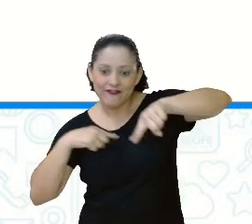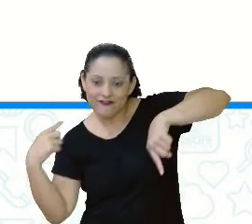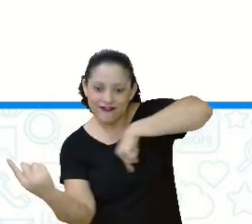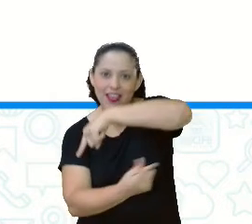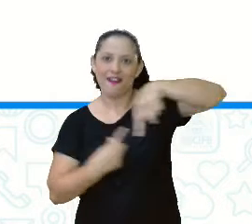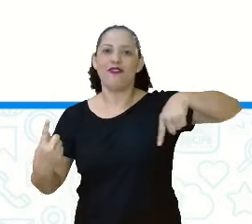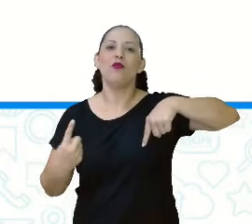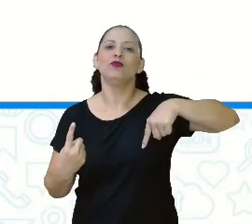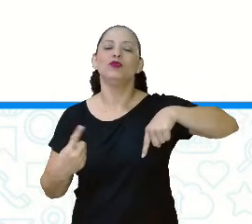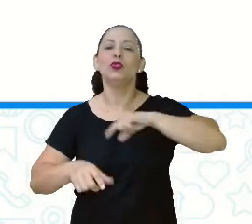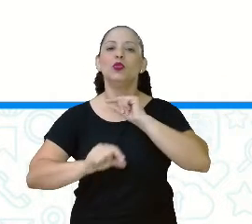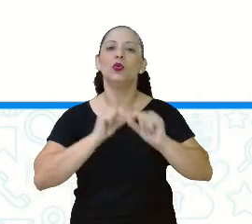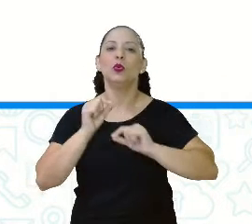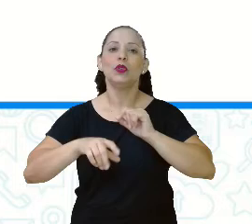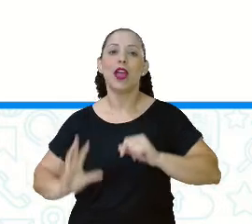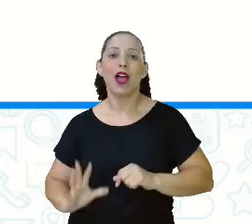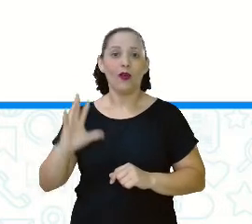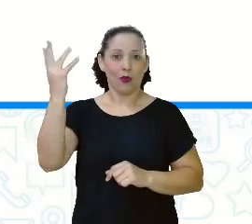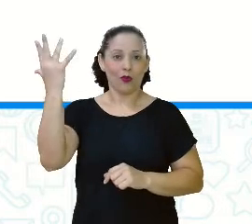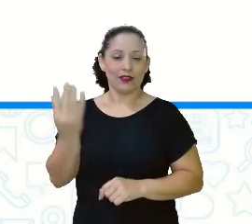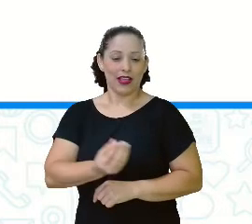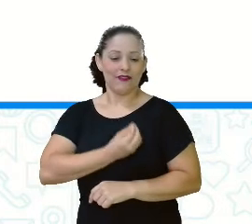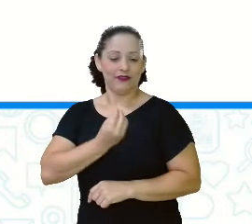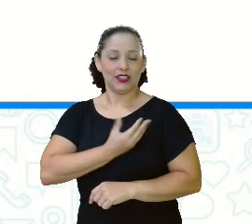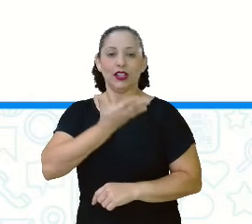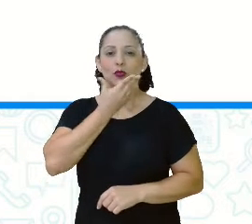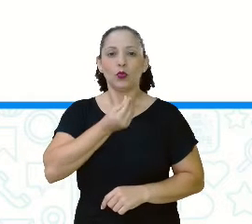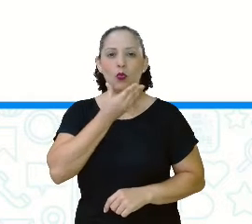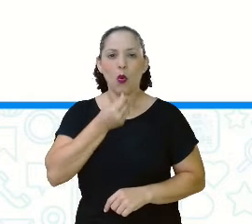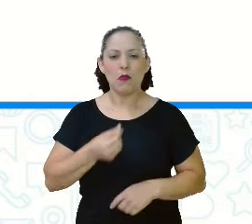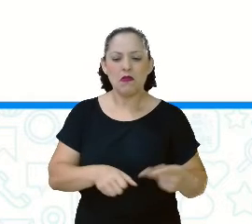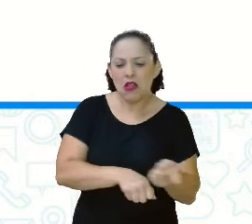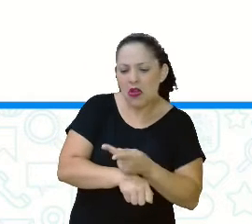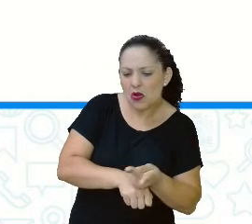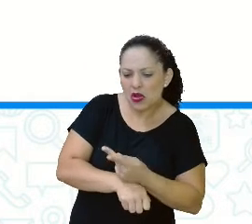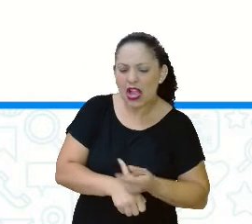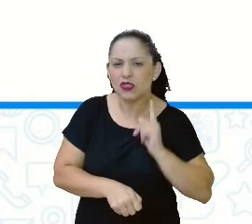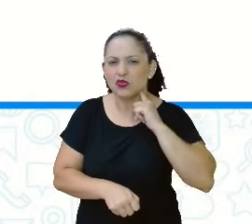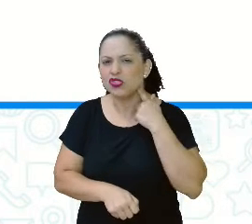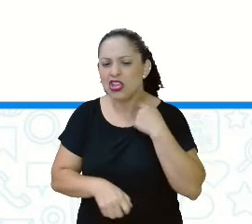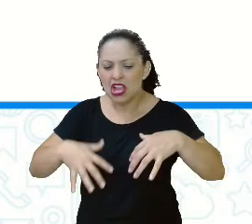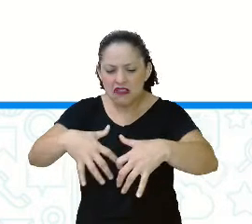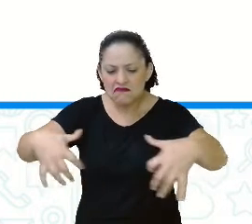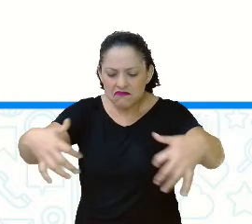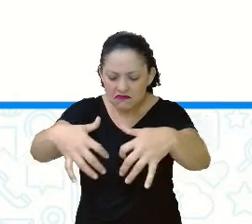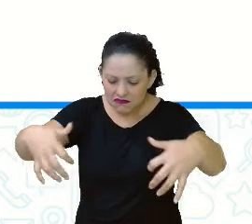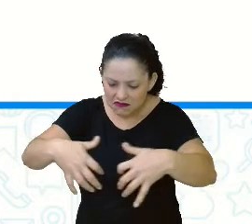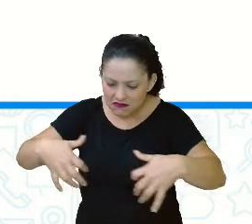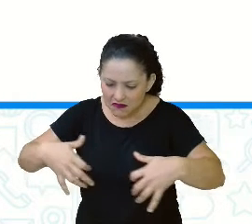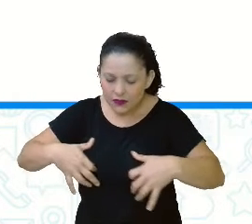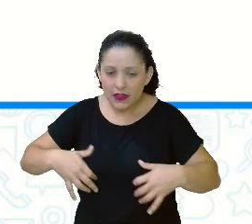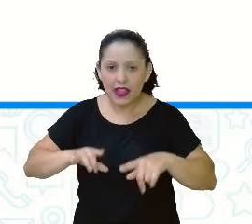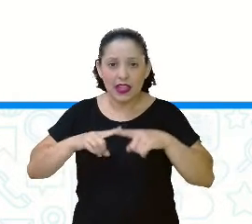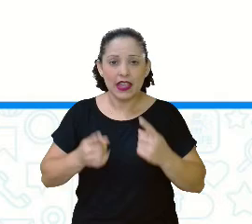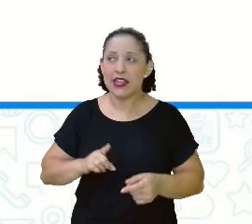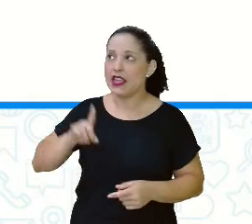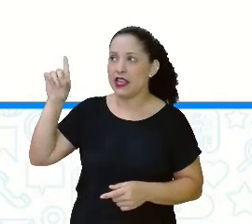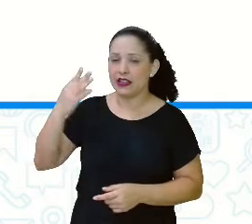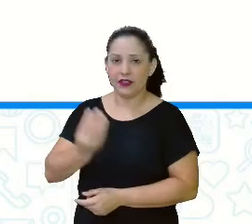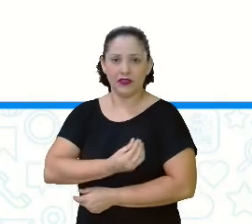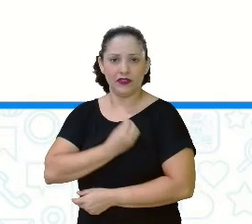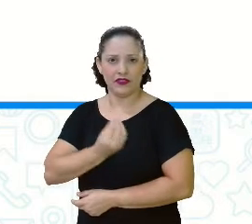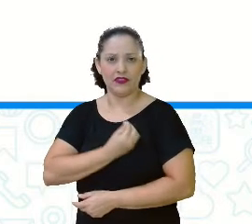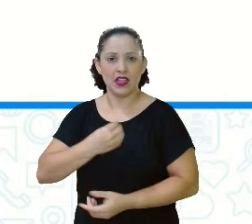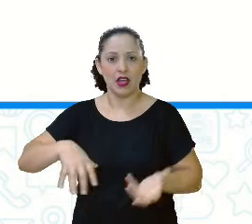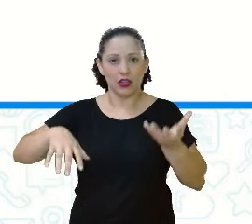ocorridas na vida do catador de lixo, João Rodrigues Serqueiras, morador do Distrito Federal